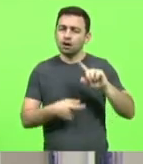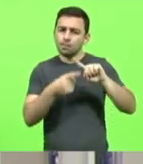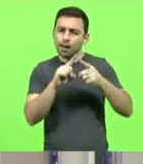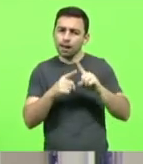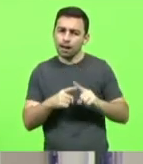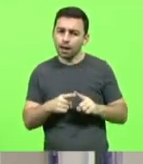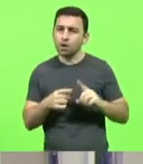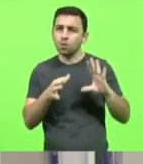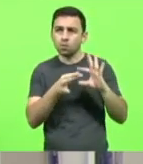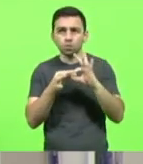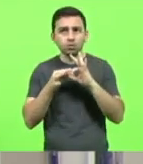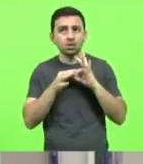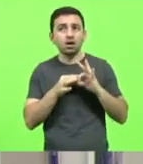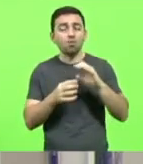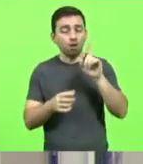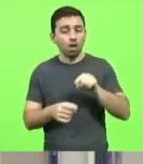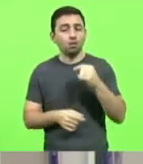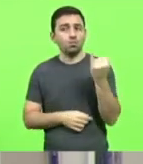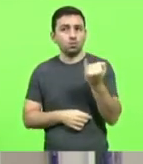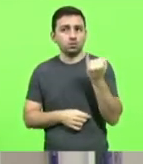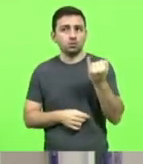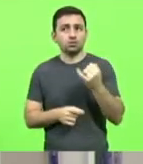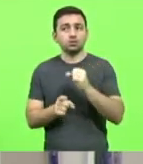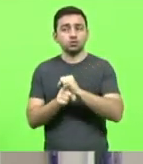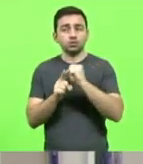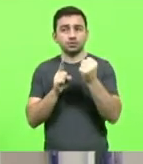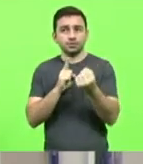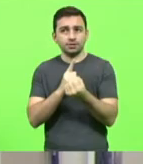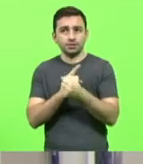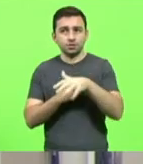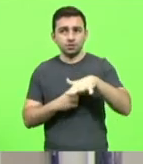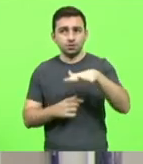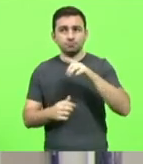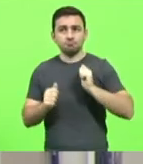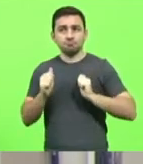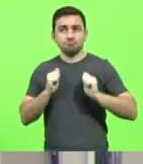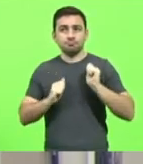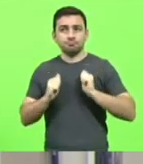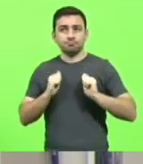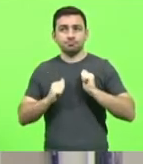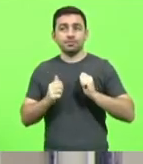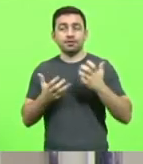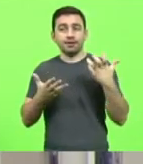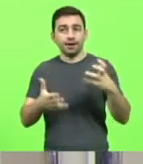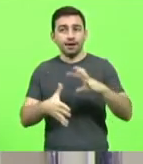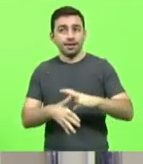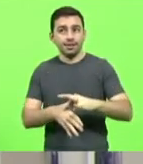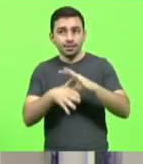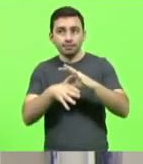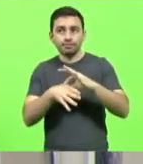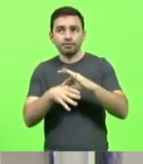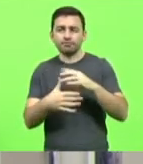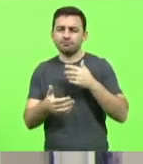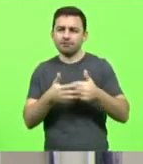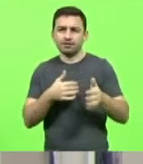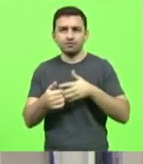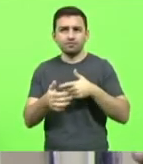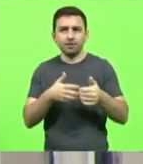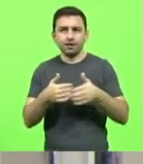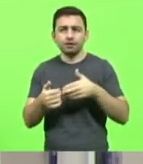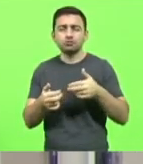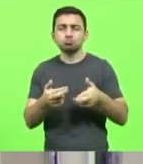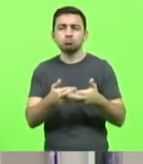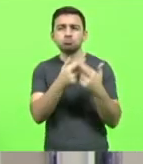ferramentas importantes e o que a sociedade catarinense espera de cada líder seu, não importa a função que esteja,